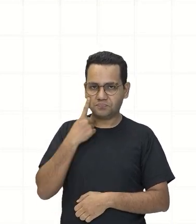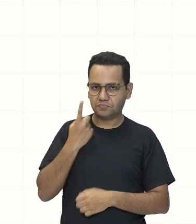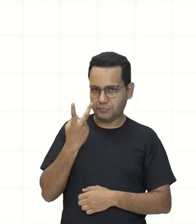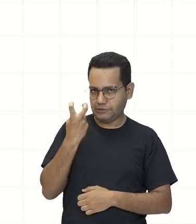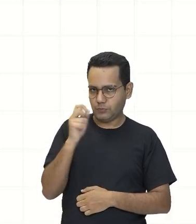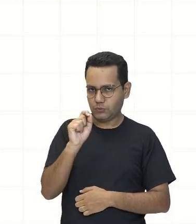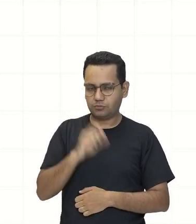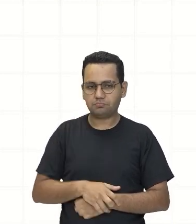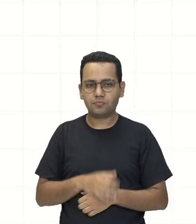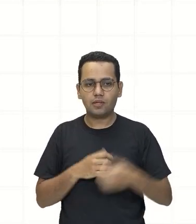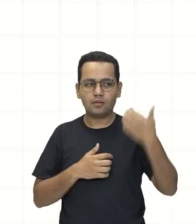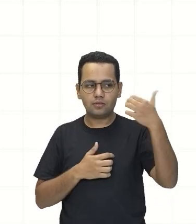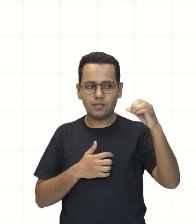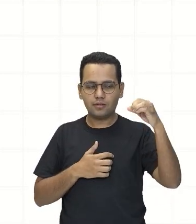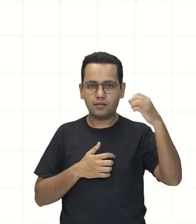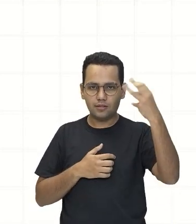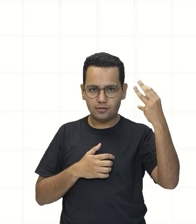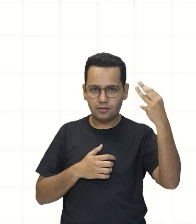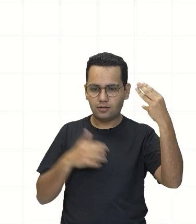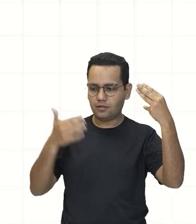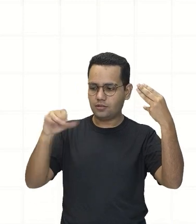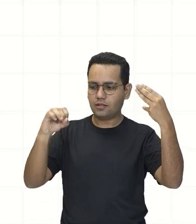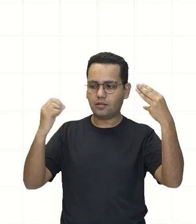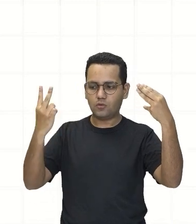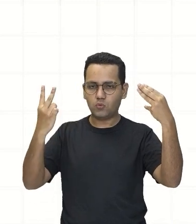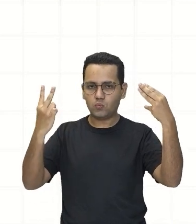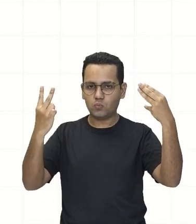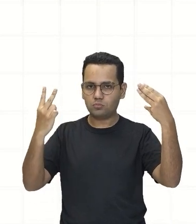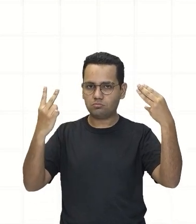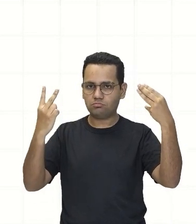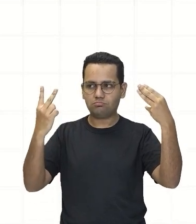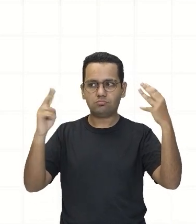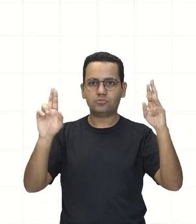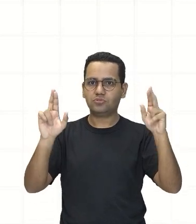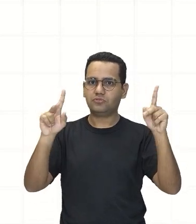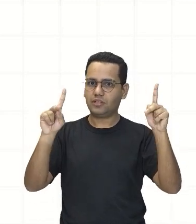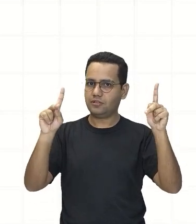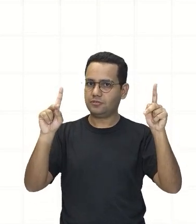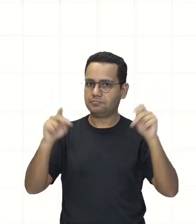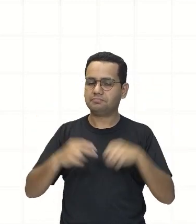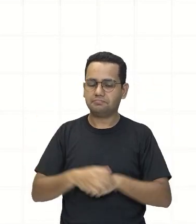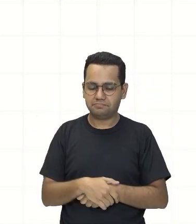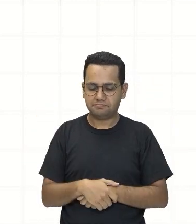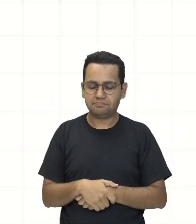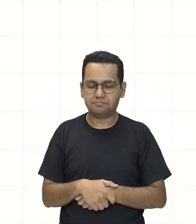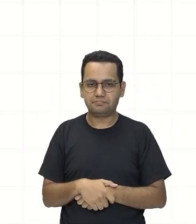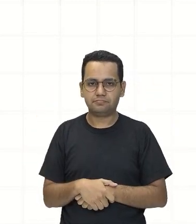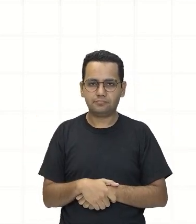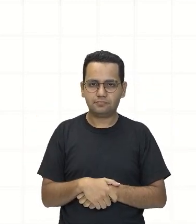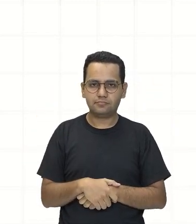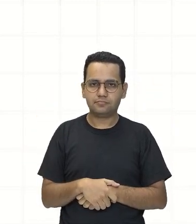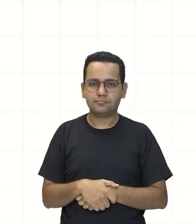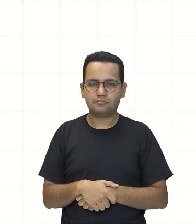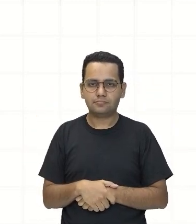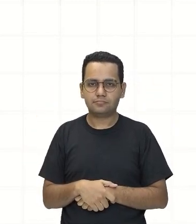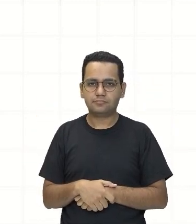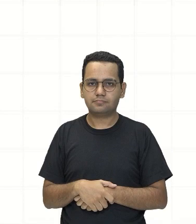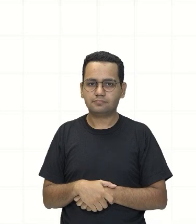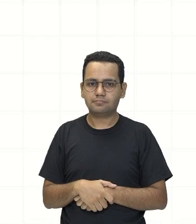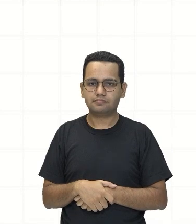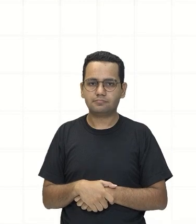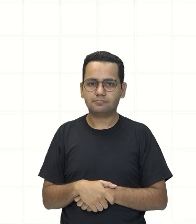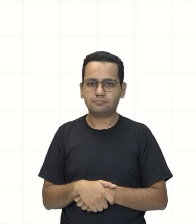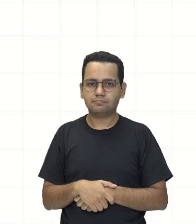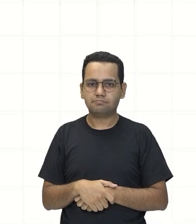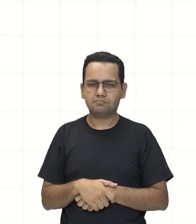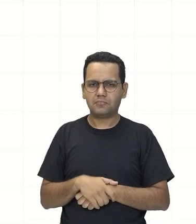10 elevado a 3 E aqui eu tenho 10 elevado a 2 São iguais? É a